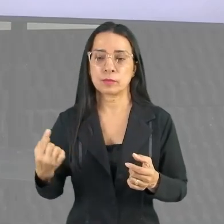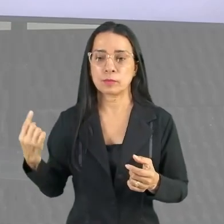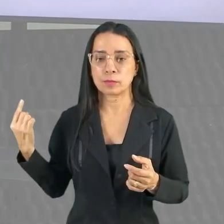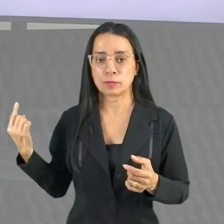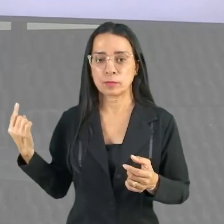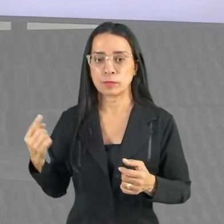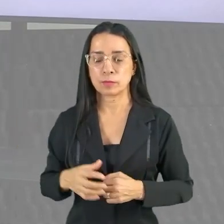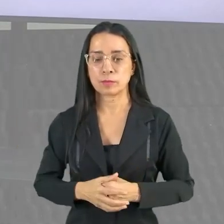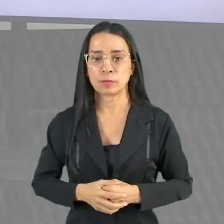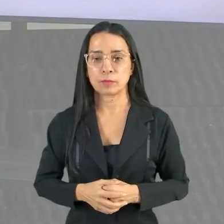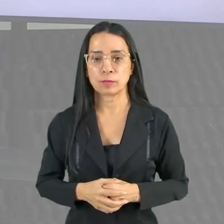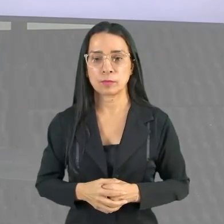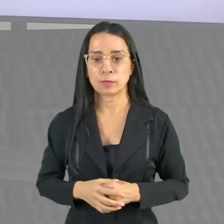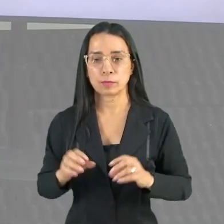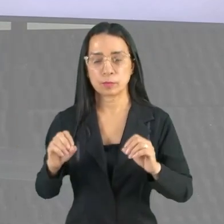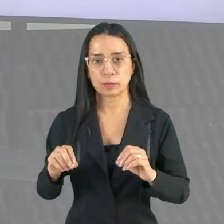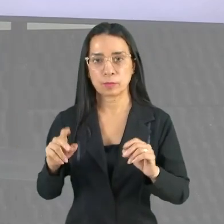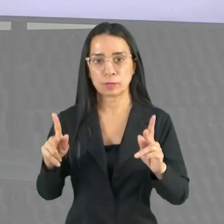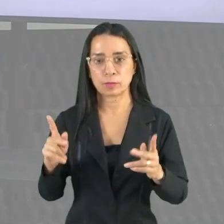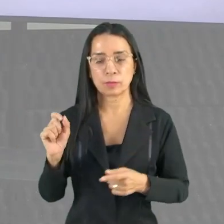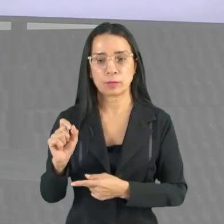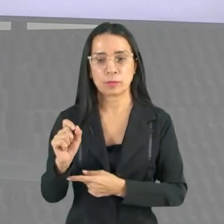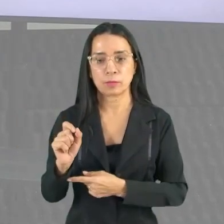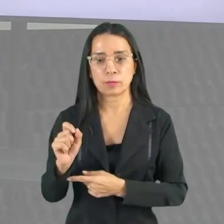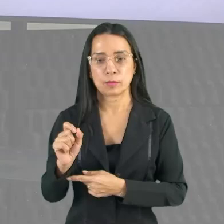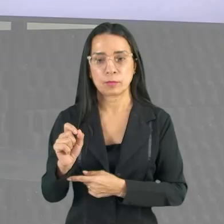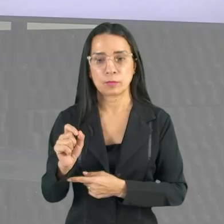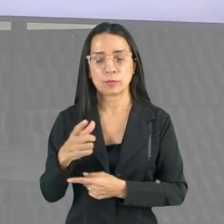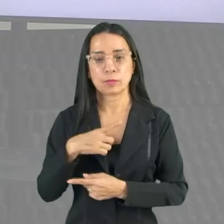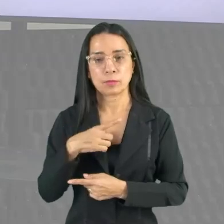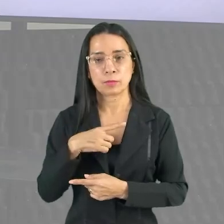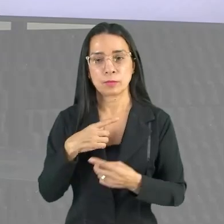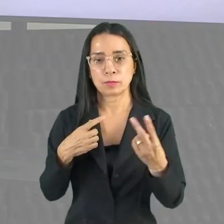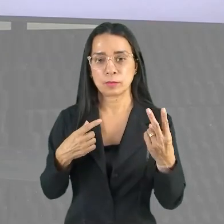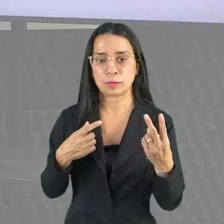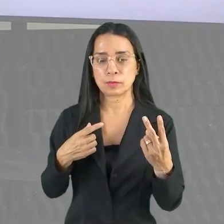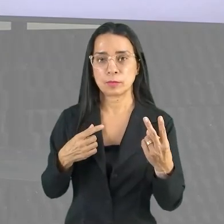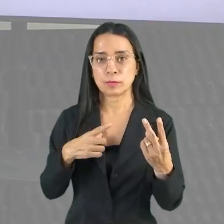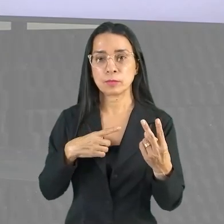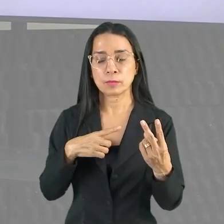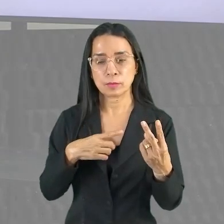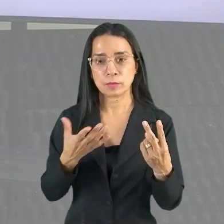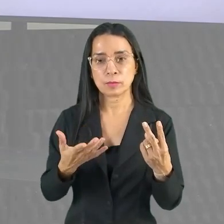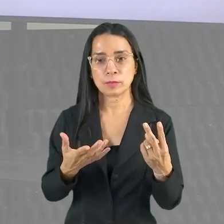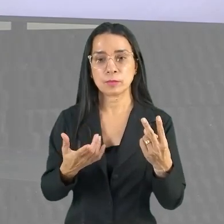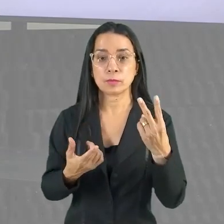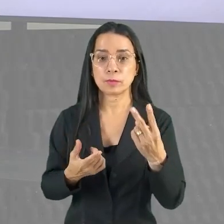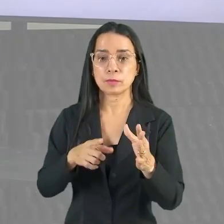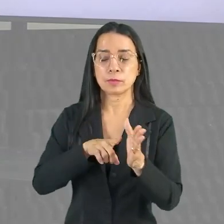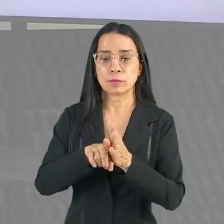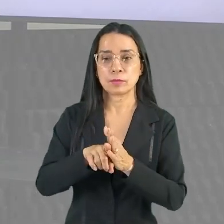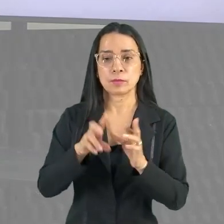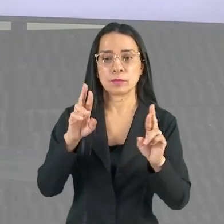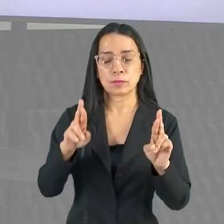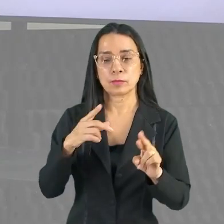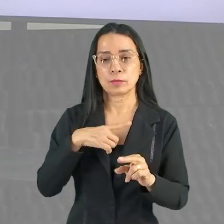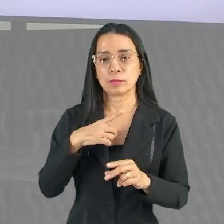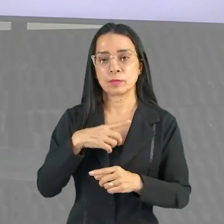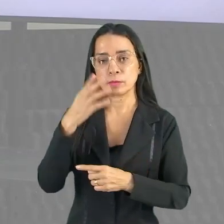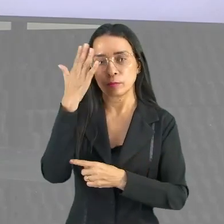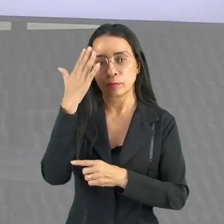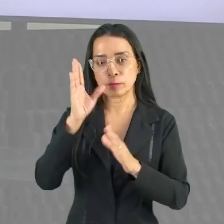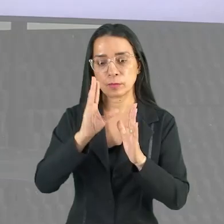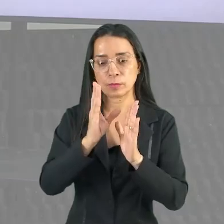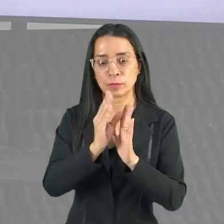correta, tá bom? Então, aqui nós tivemos mais duas questões. Espero que vocês tenham entendido o nosso